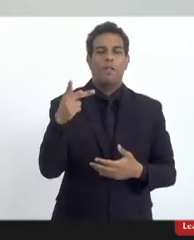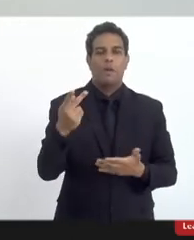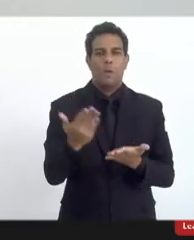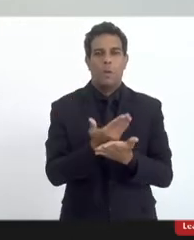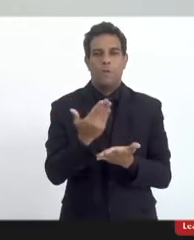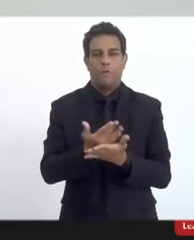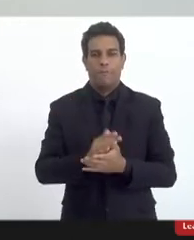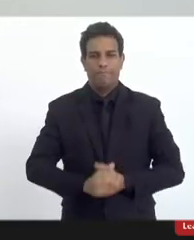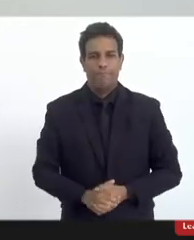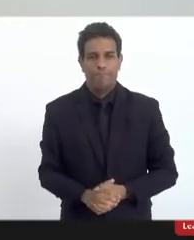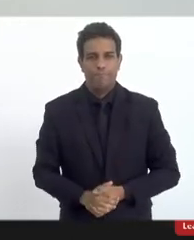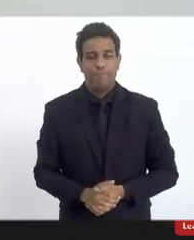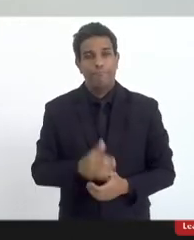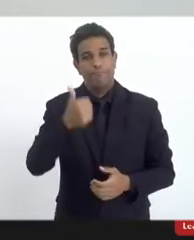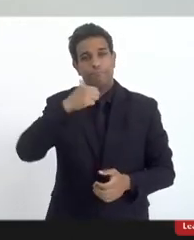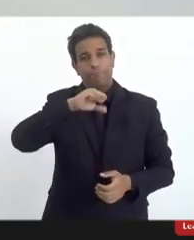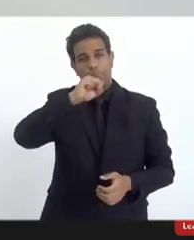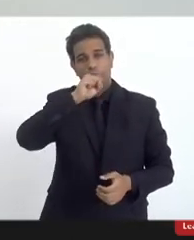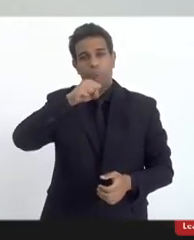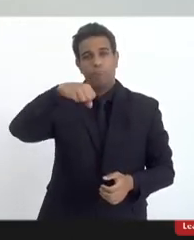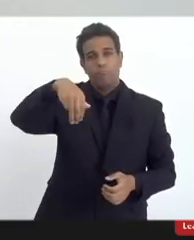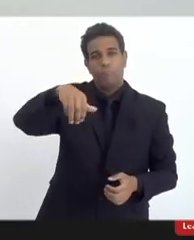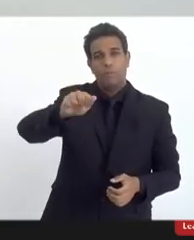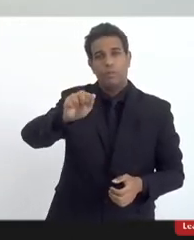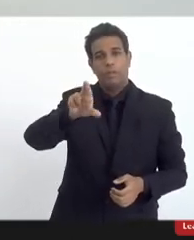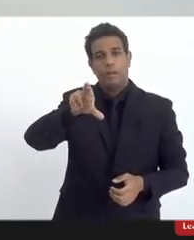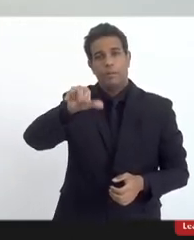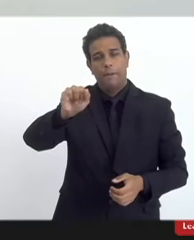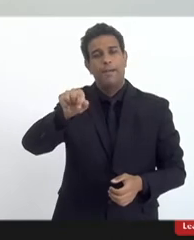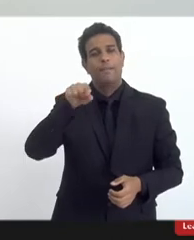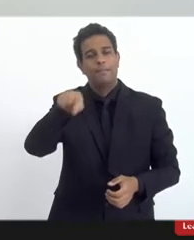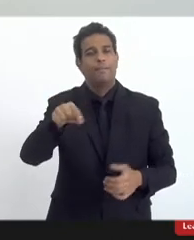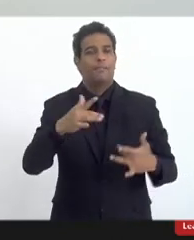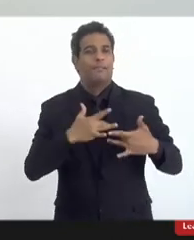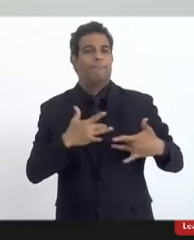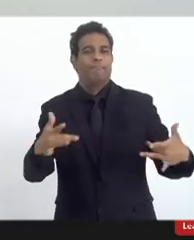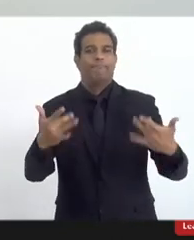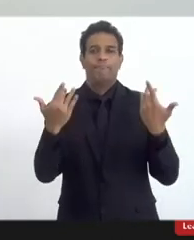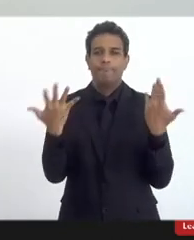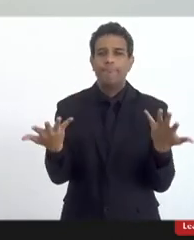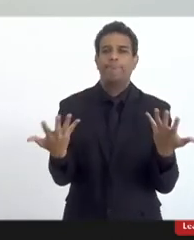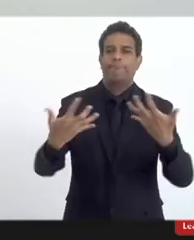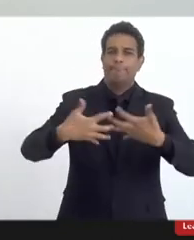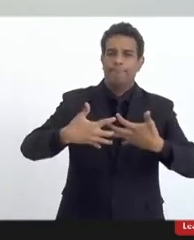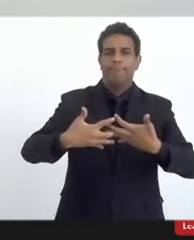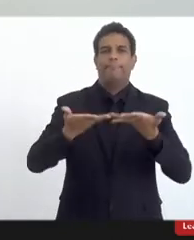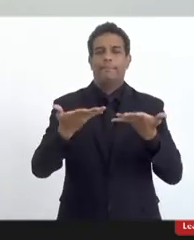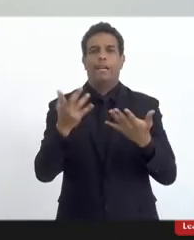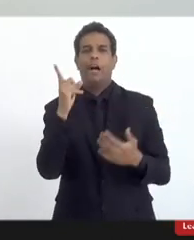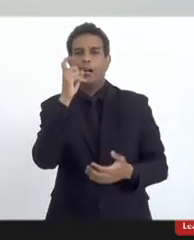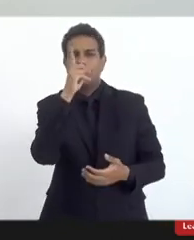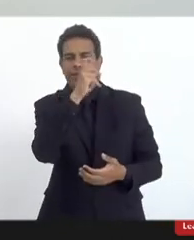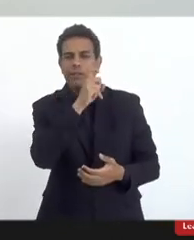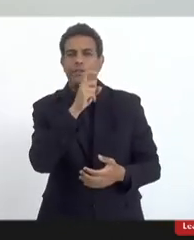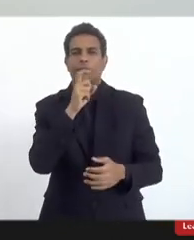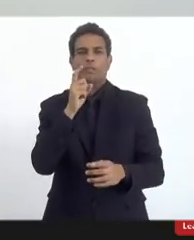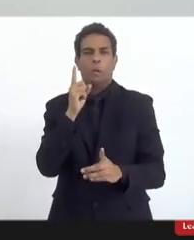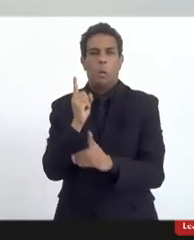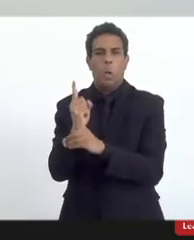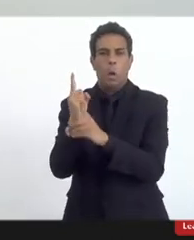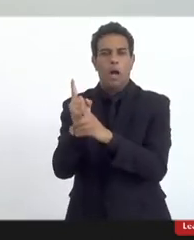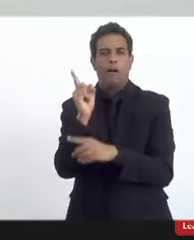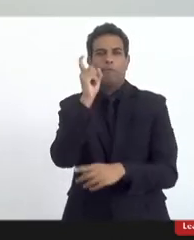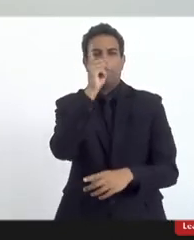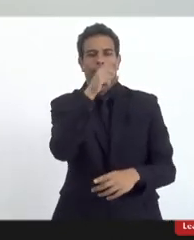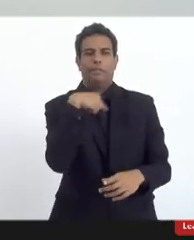E a mãe Márcia, me solidarizar com ela, uma situação muito complicada, muito difícil,